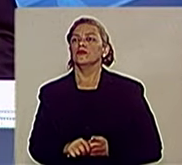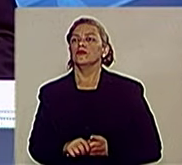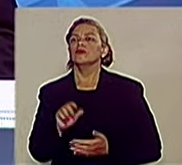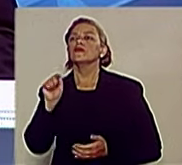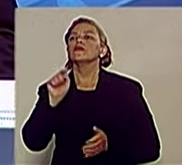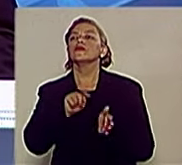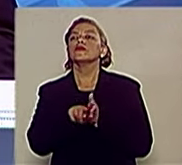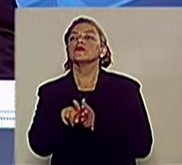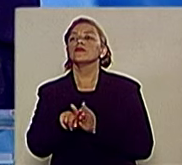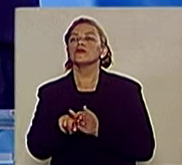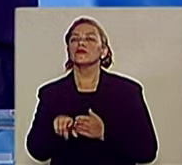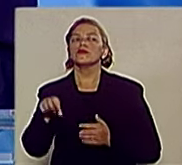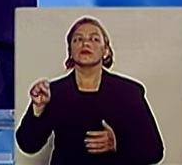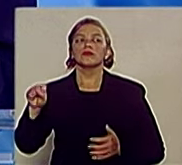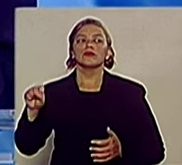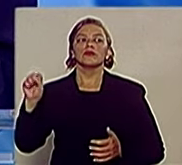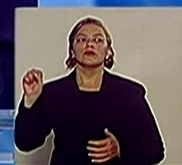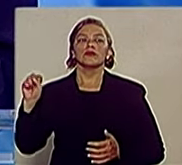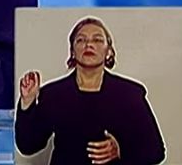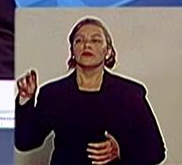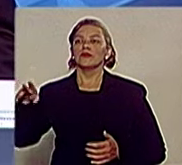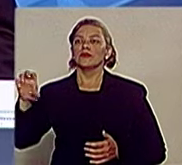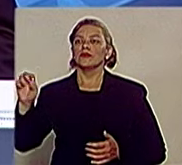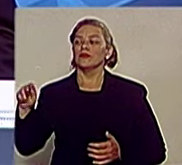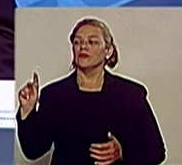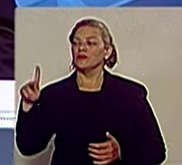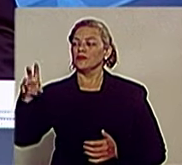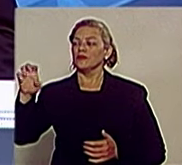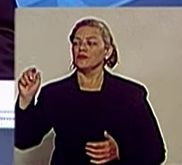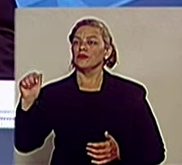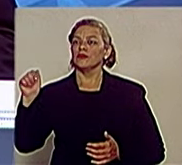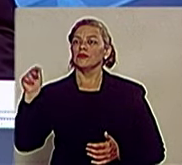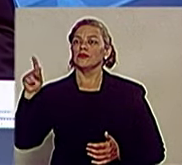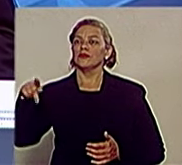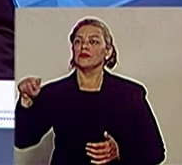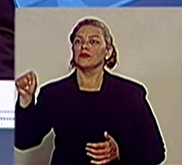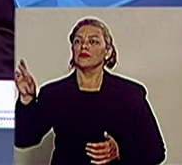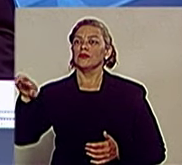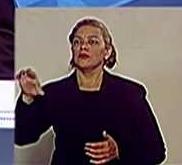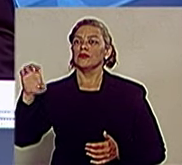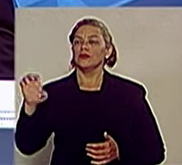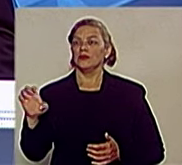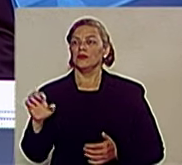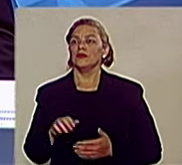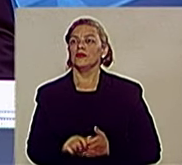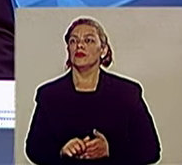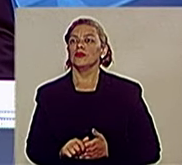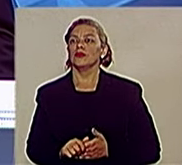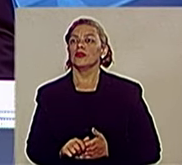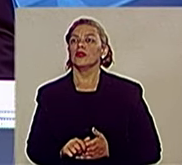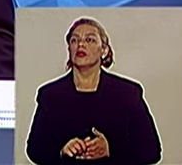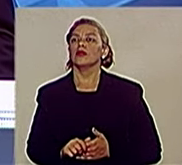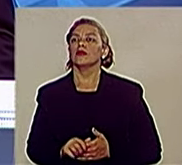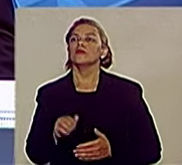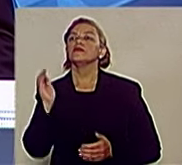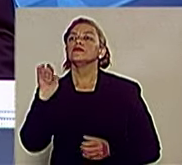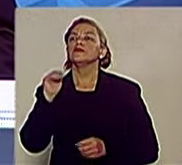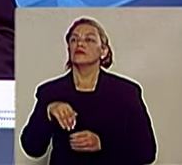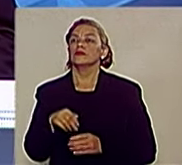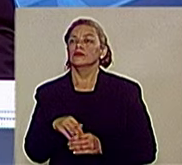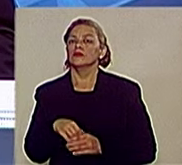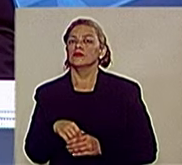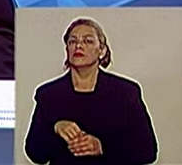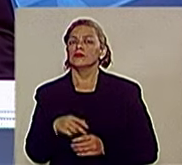candidato Shakespeare. 30 segundos, candidato. Candidato, a sensação em São José é a cidade está